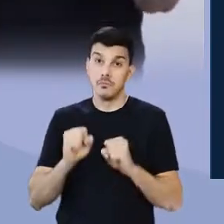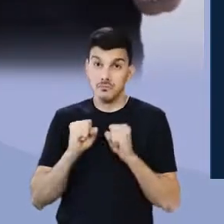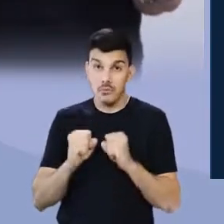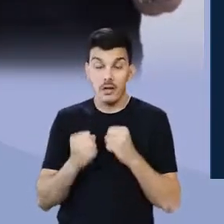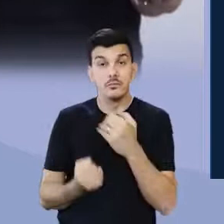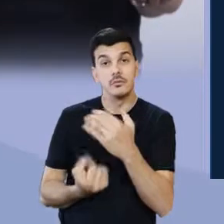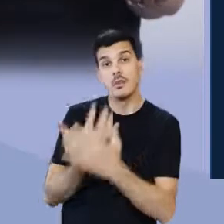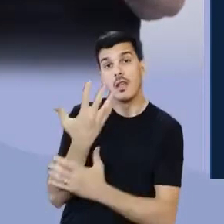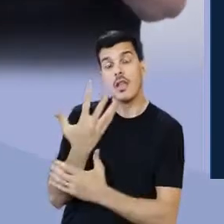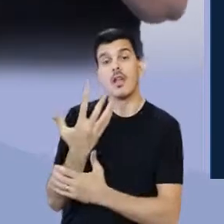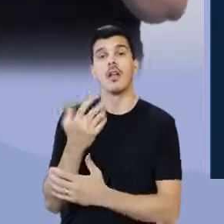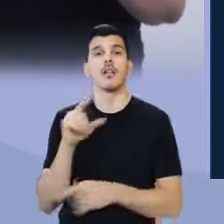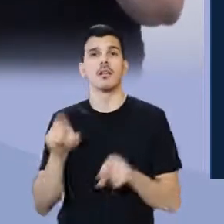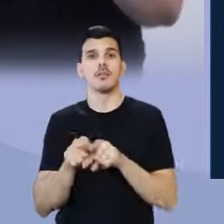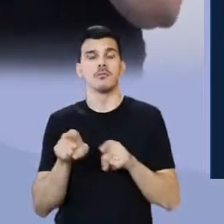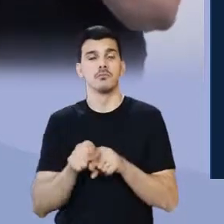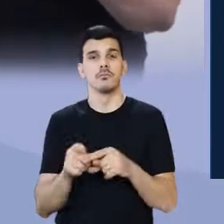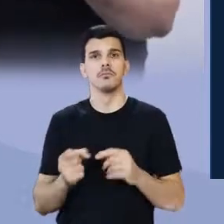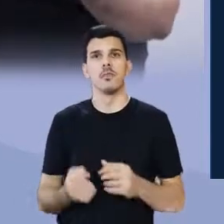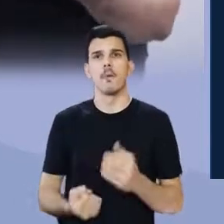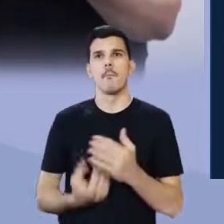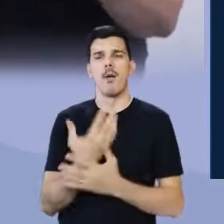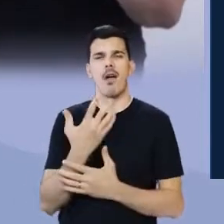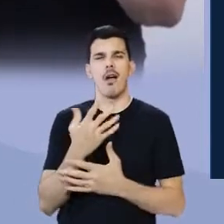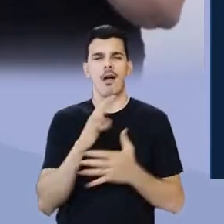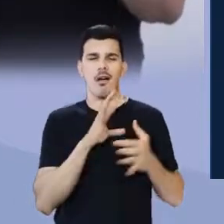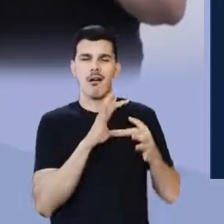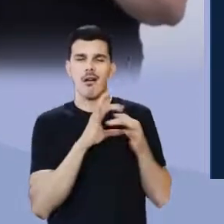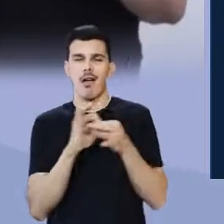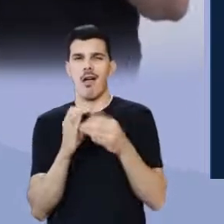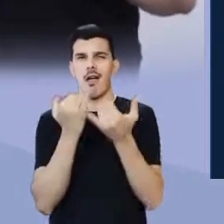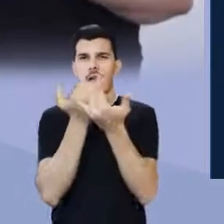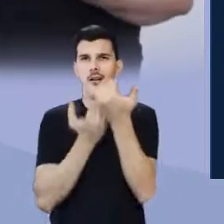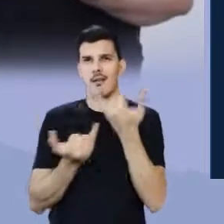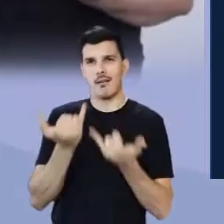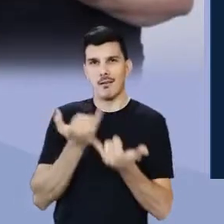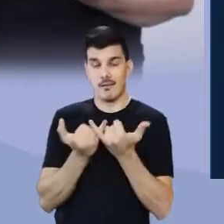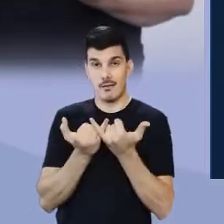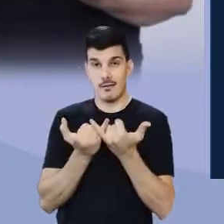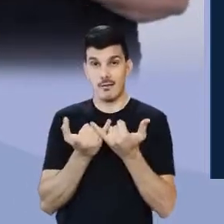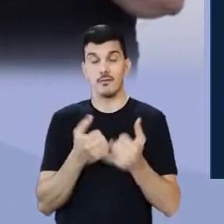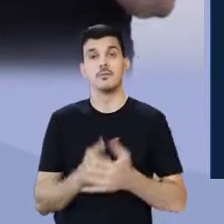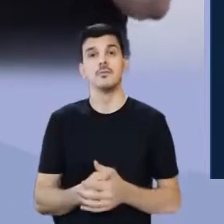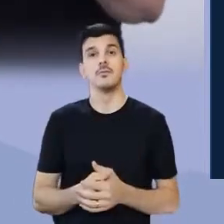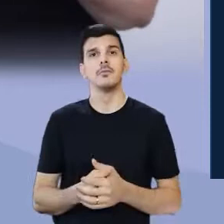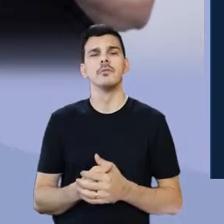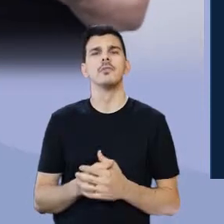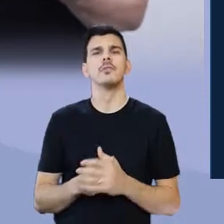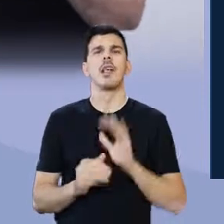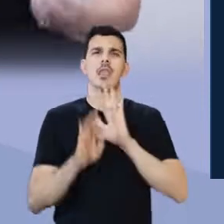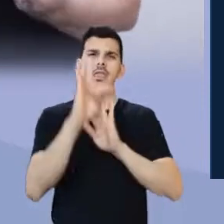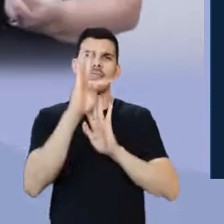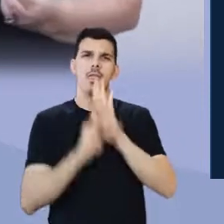criar, posso intertextualizar? O que é